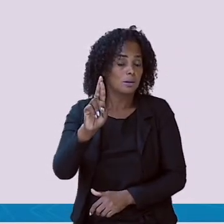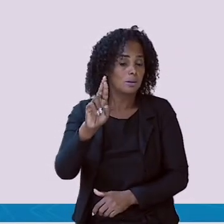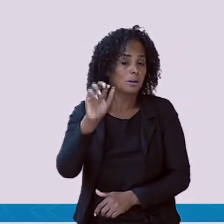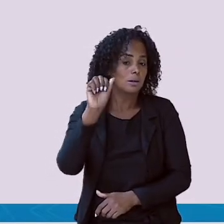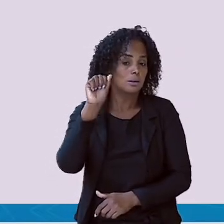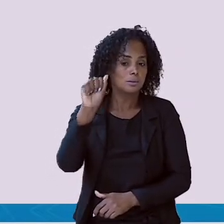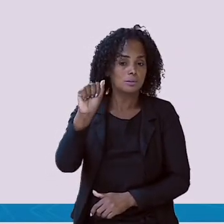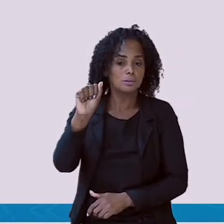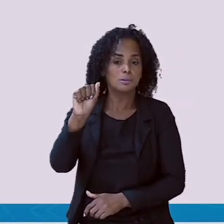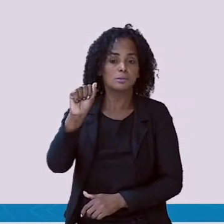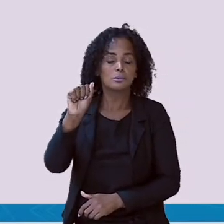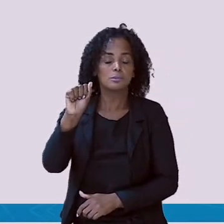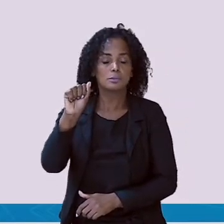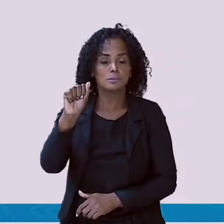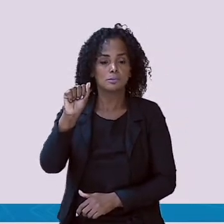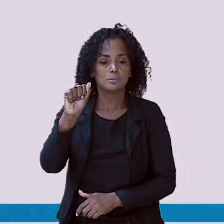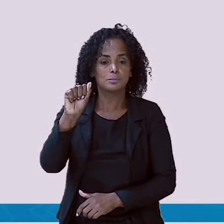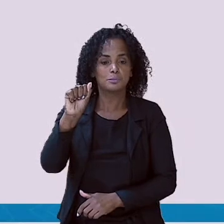a letra A.